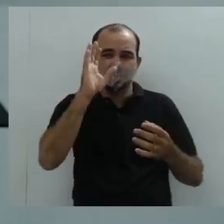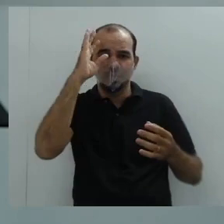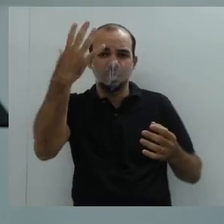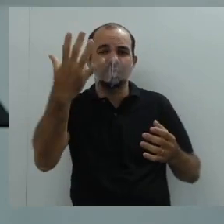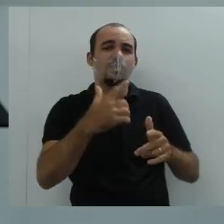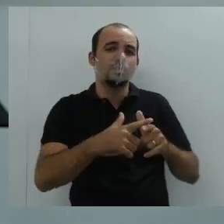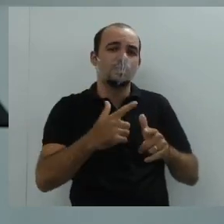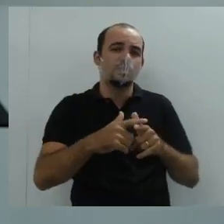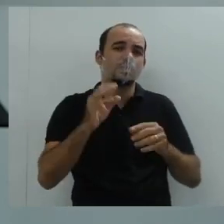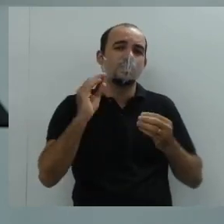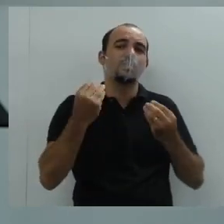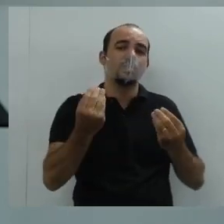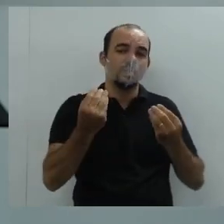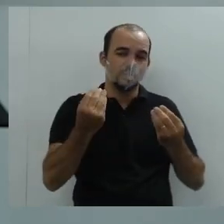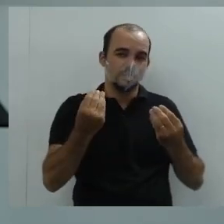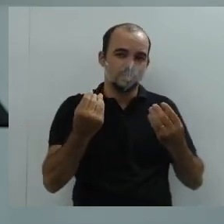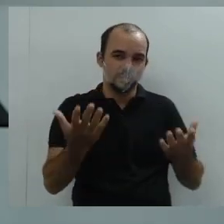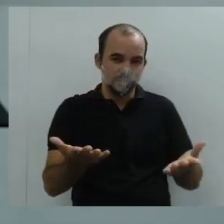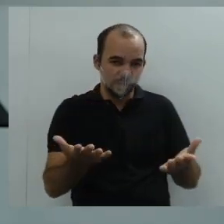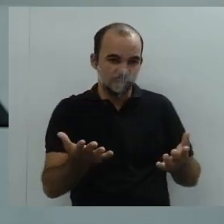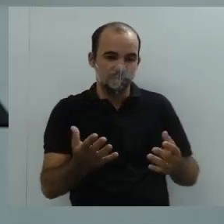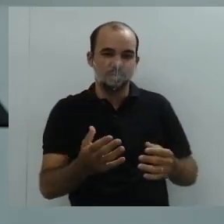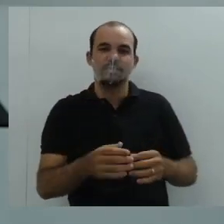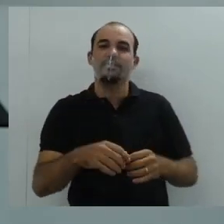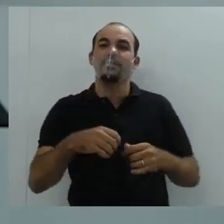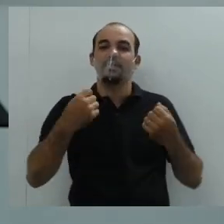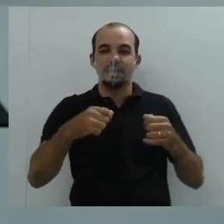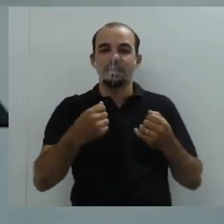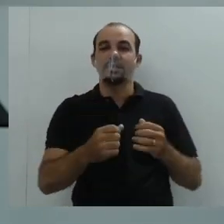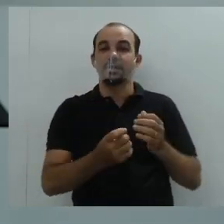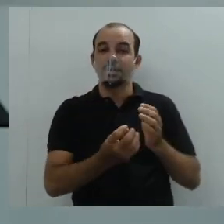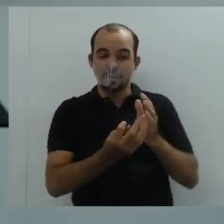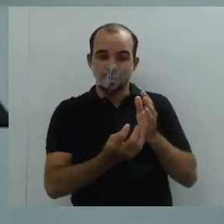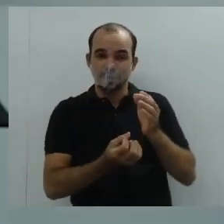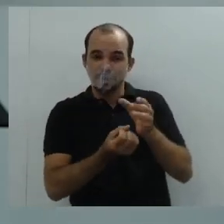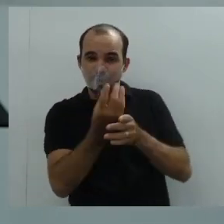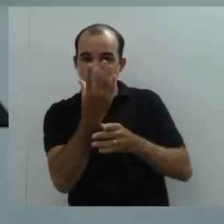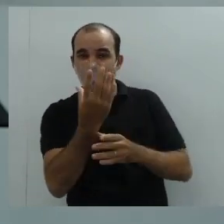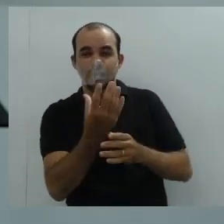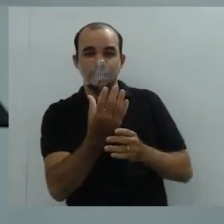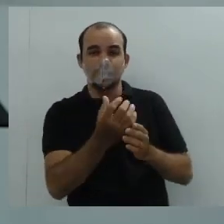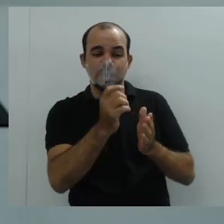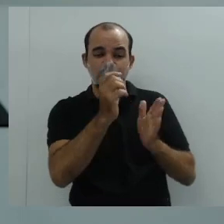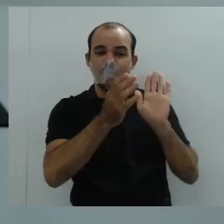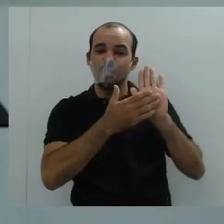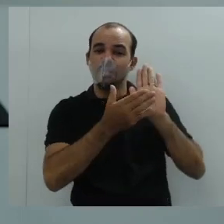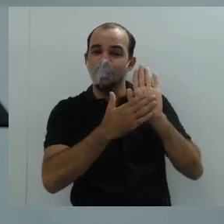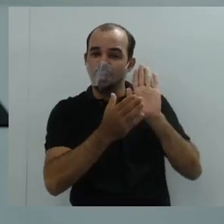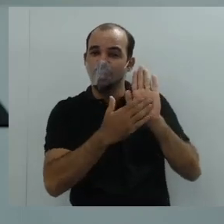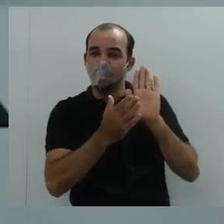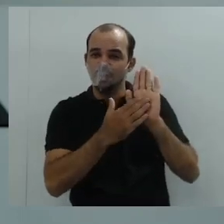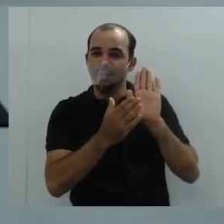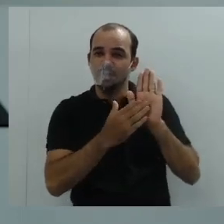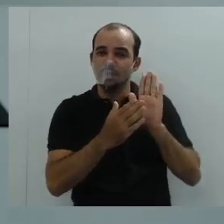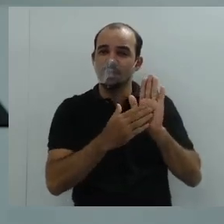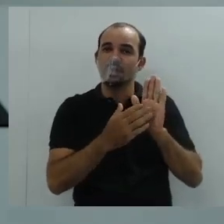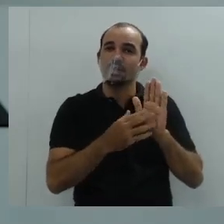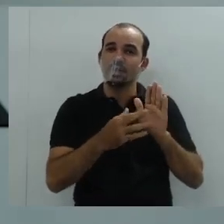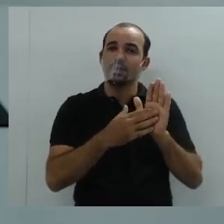gente sabe que tem um problema, a gente tem um contexto, a gente tem os dados e o que é que a gente precisa fazer?